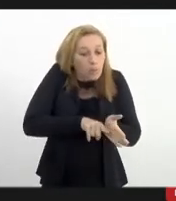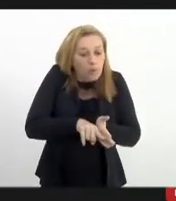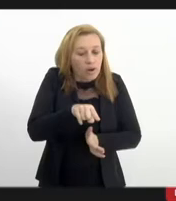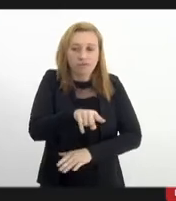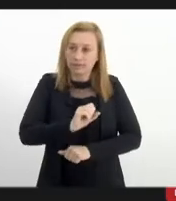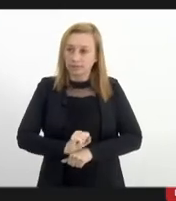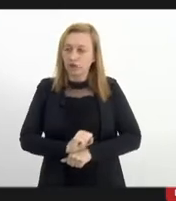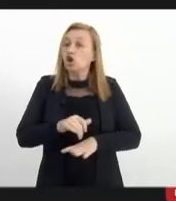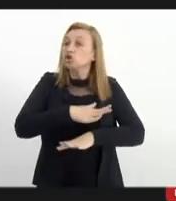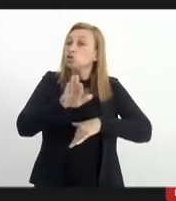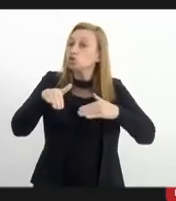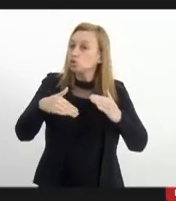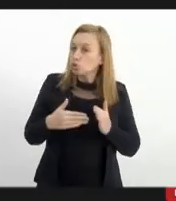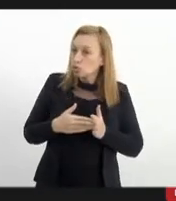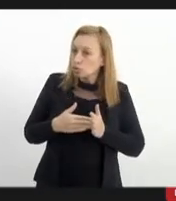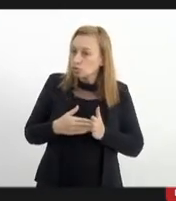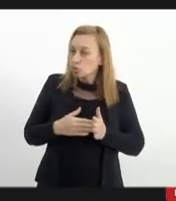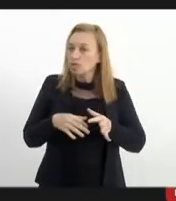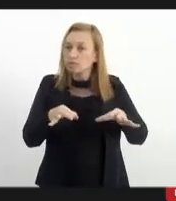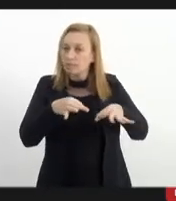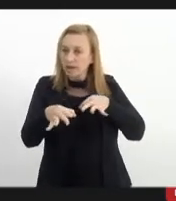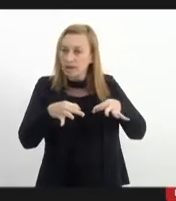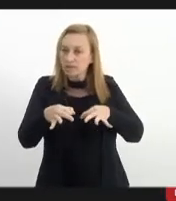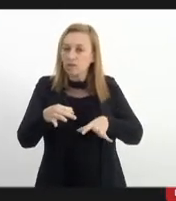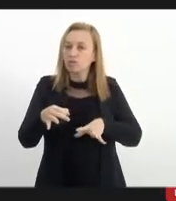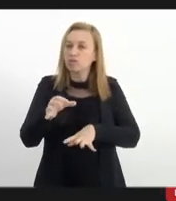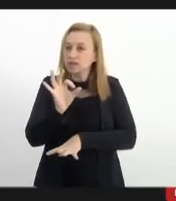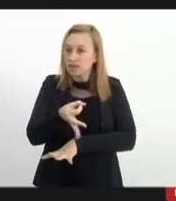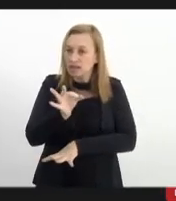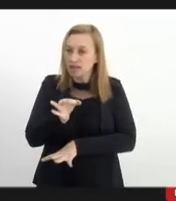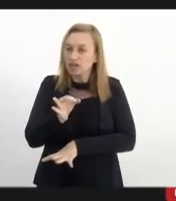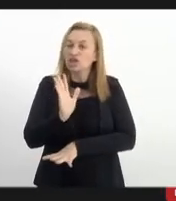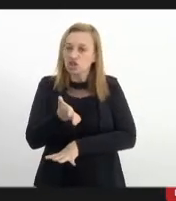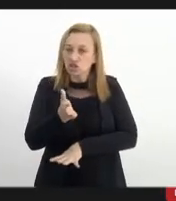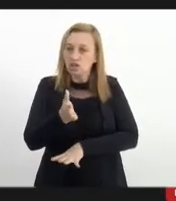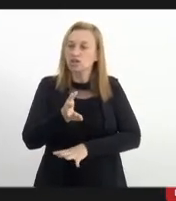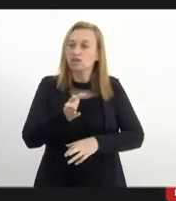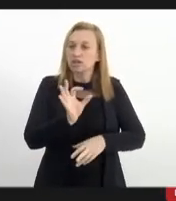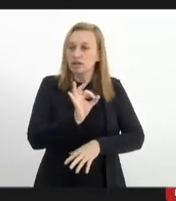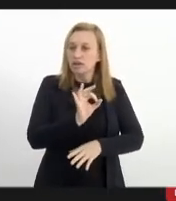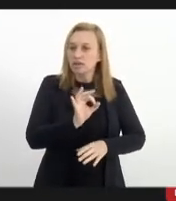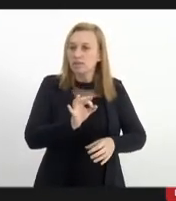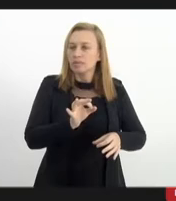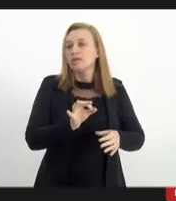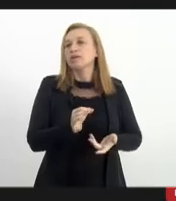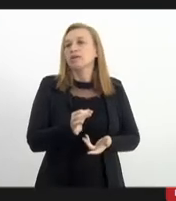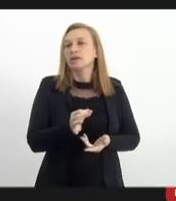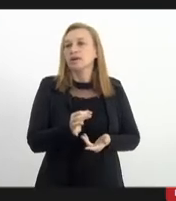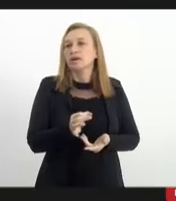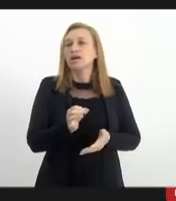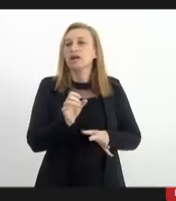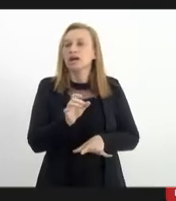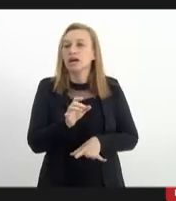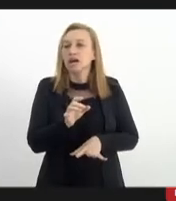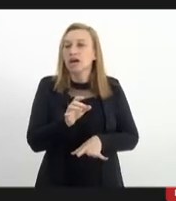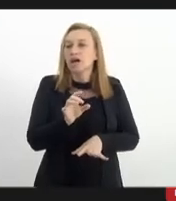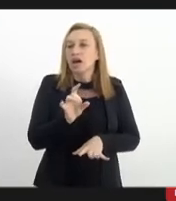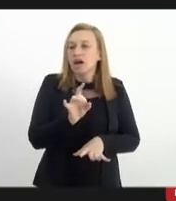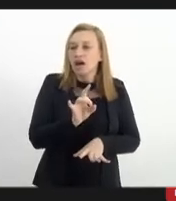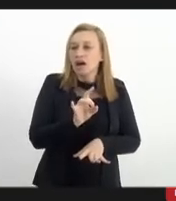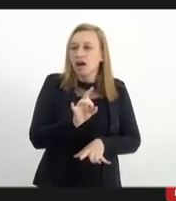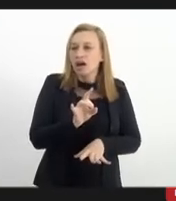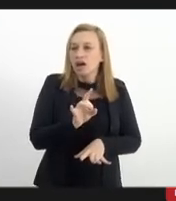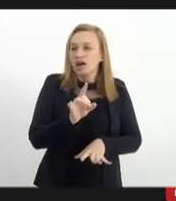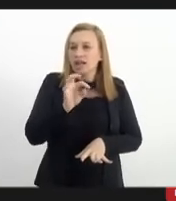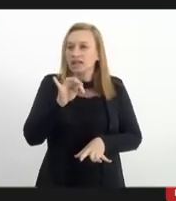Então, todos os procedimentos legais e administrativos foram tomados. A letalidade, ela só vai diminuir quando